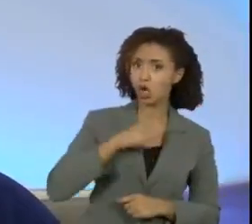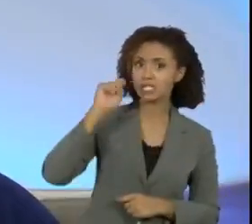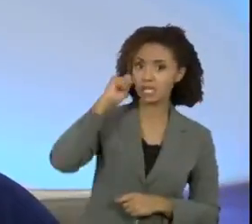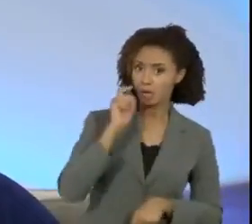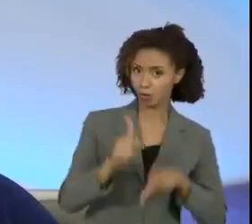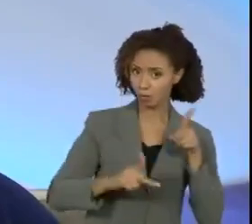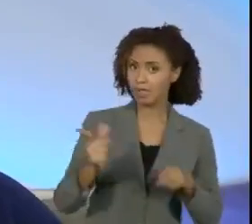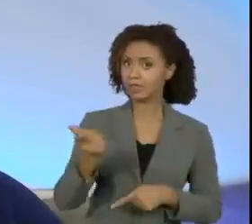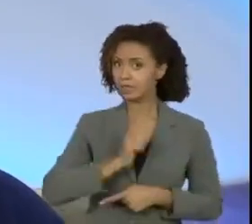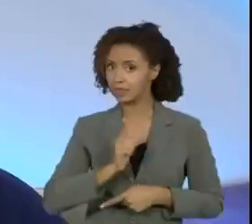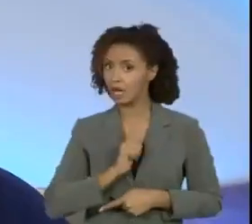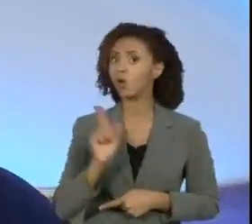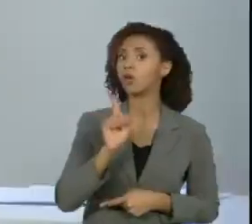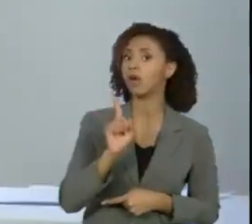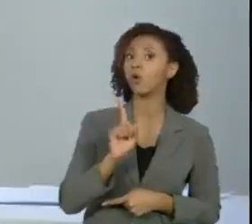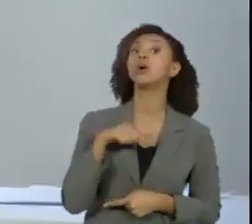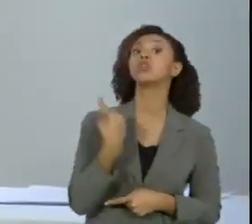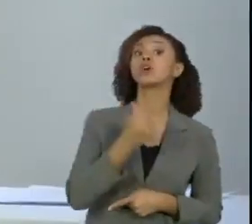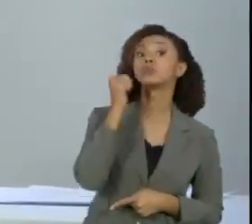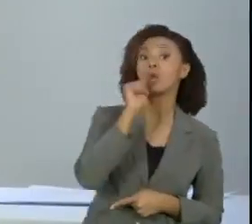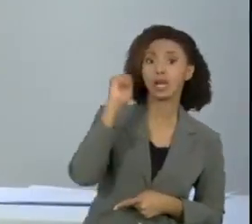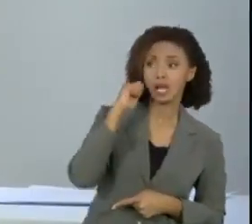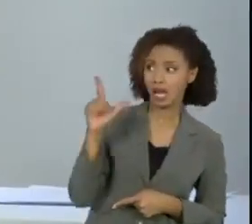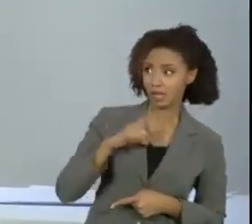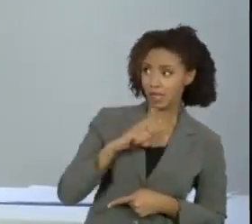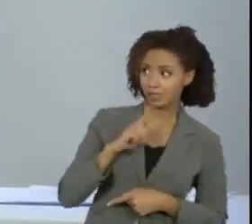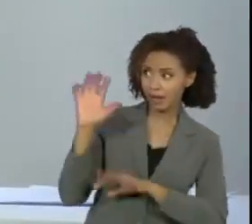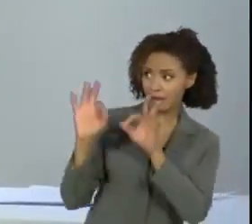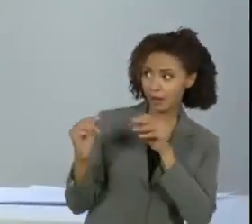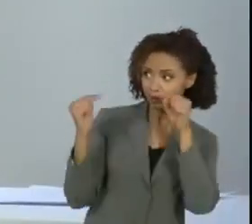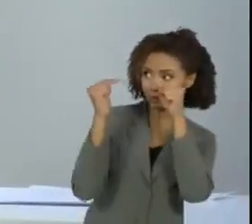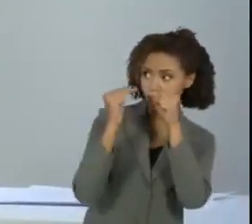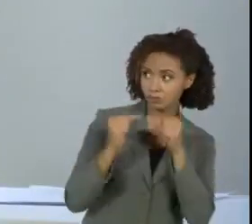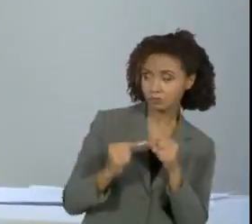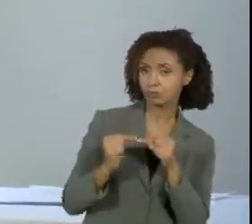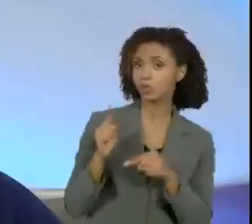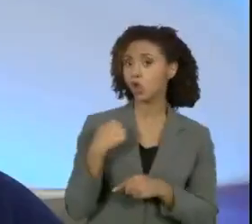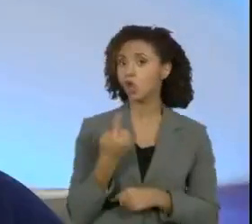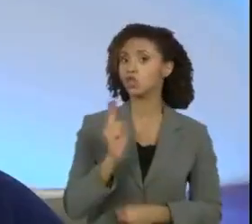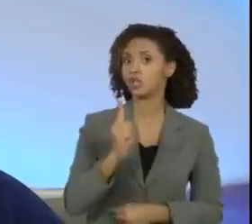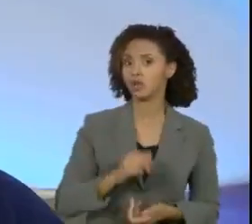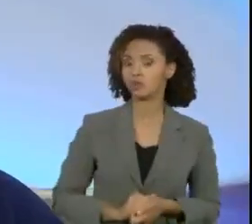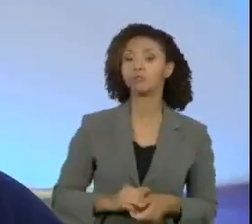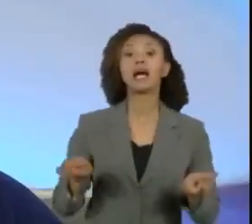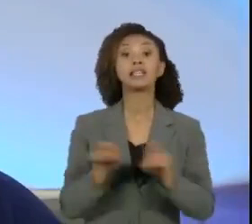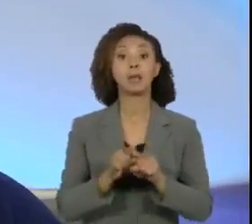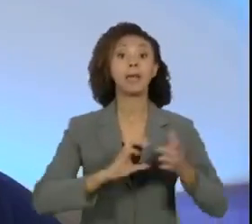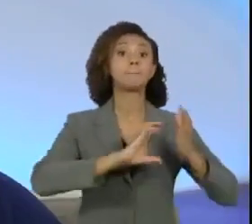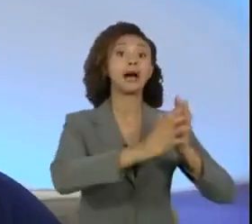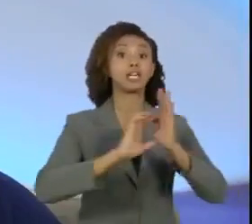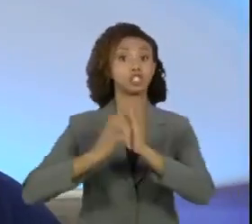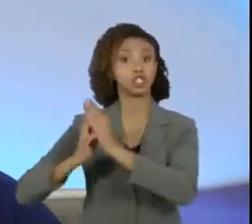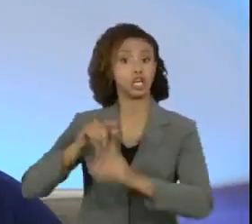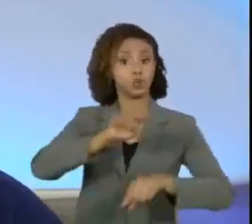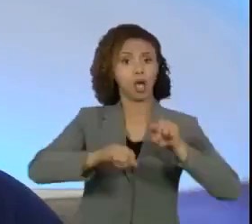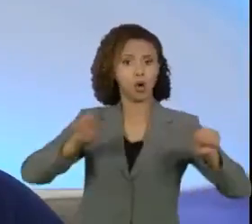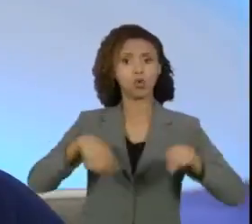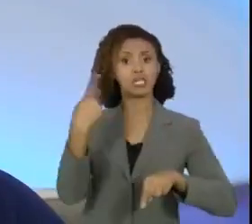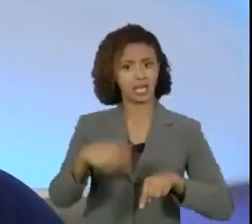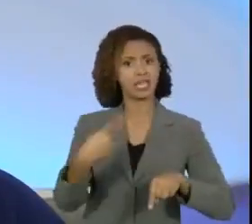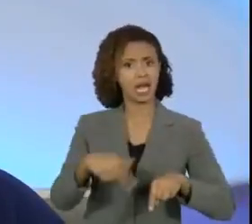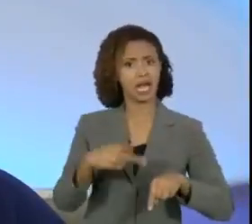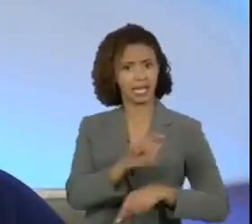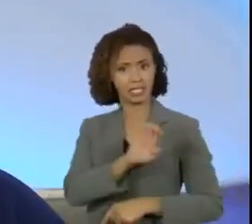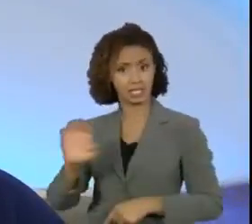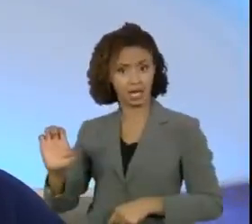povo negro, enquanto mulheres negras. Nesse sentido, acho que é muito importante também fazer a crítica aos próprios partidos, mesmo os partidos de esquerda no Brasil,